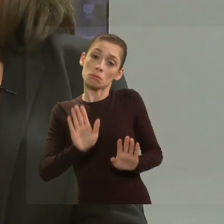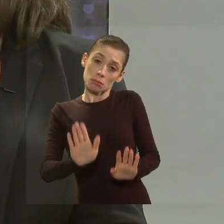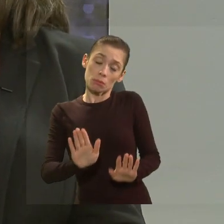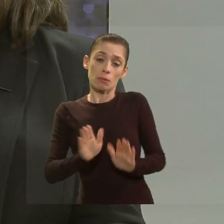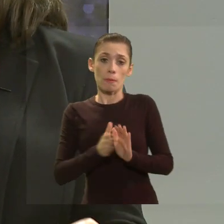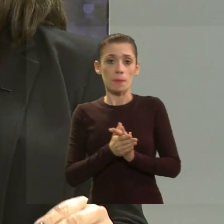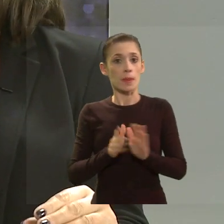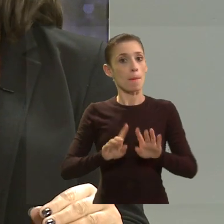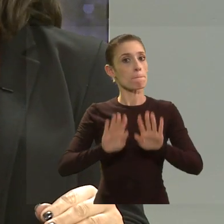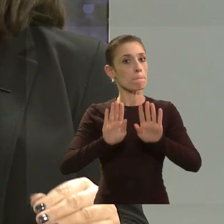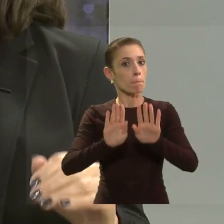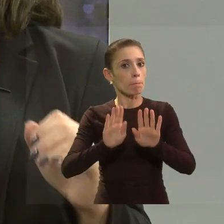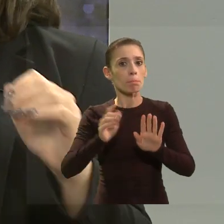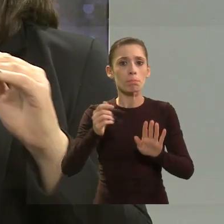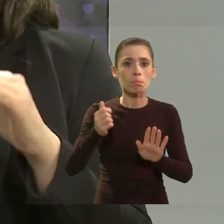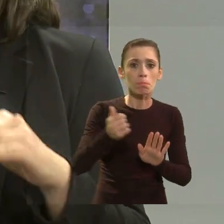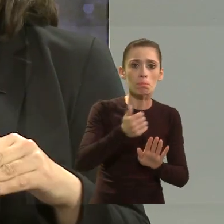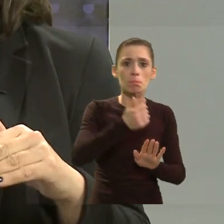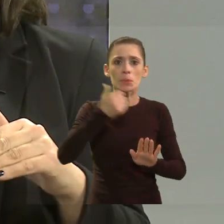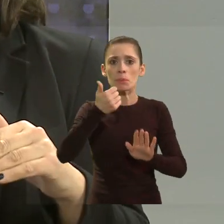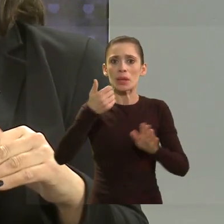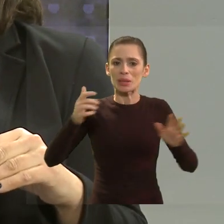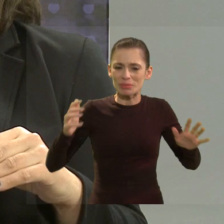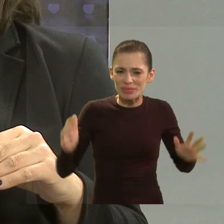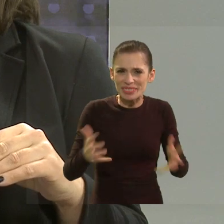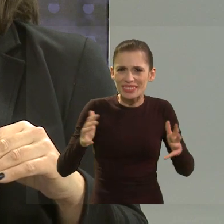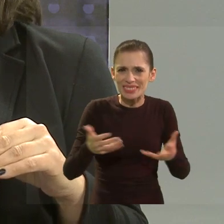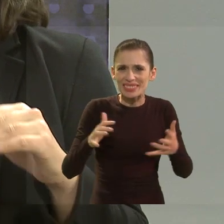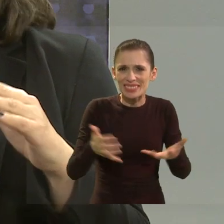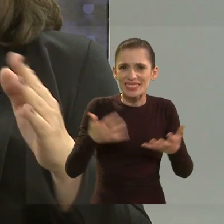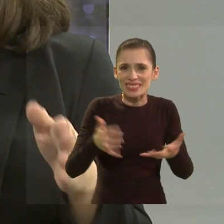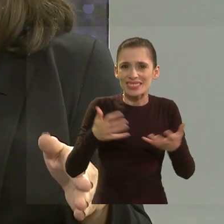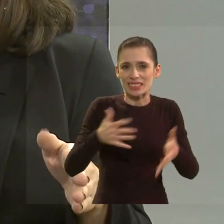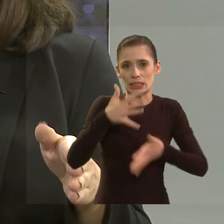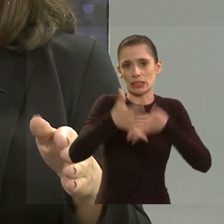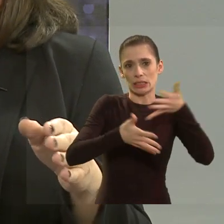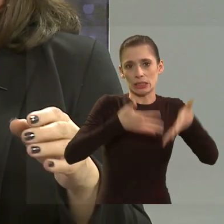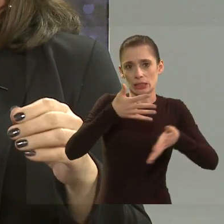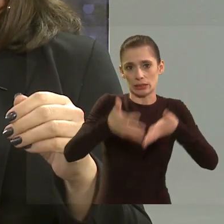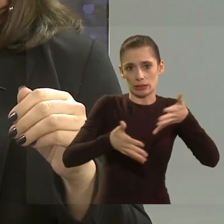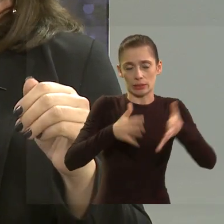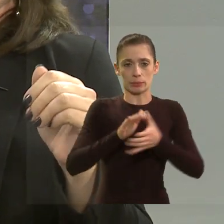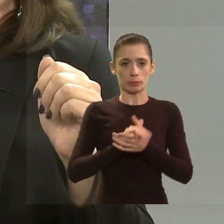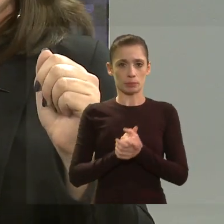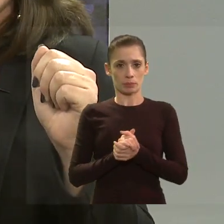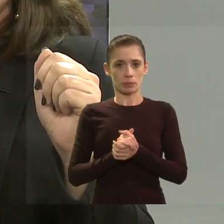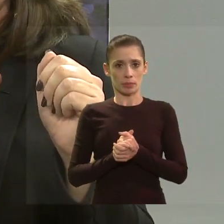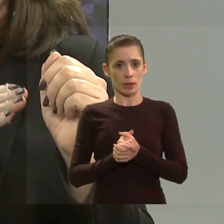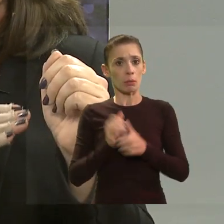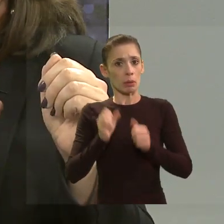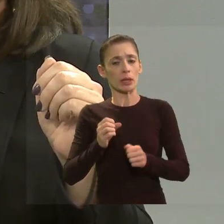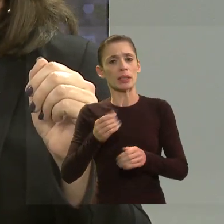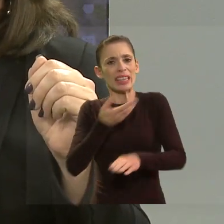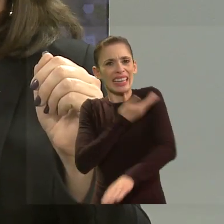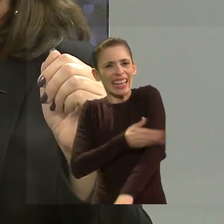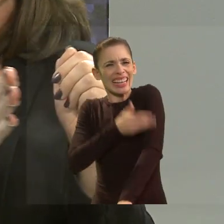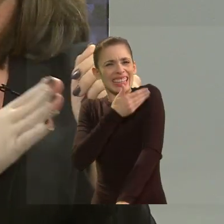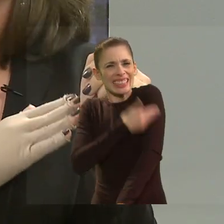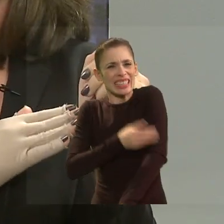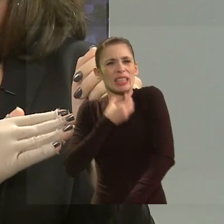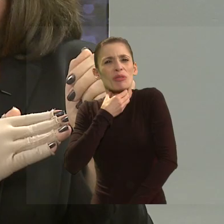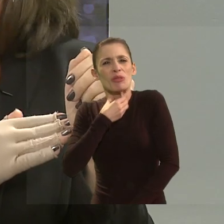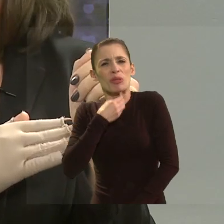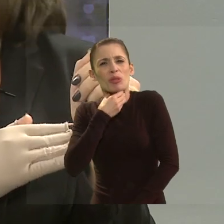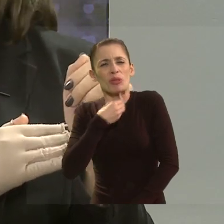aprenda a gente faz todo investimento em terapia de fala para ela aprender a falar português e